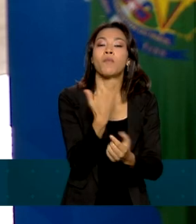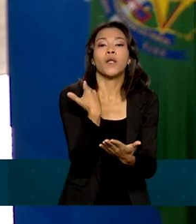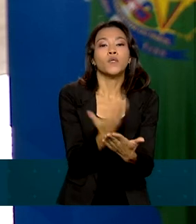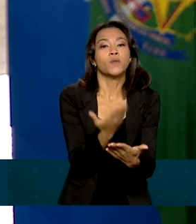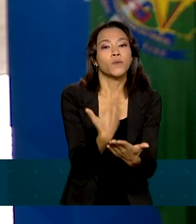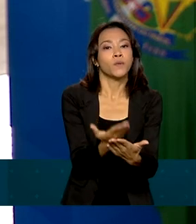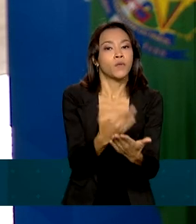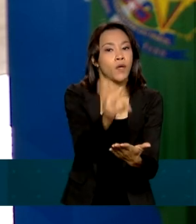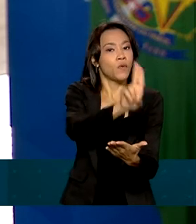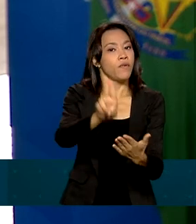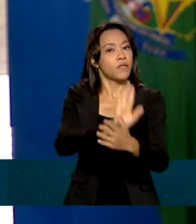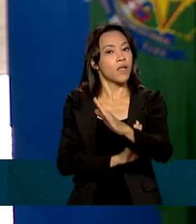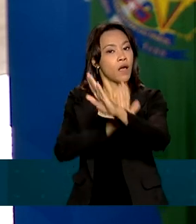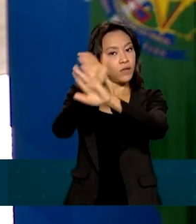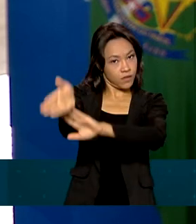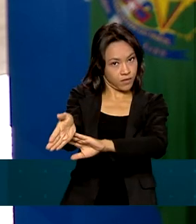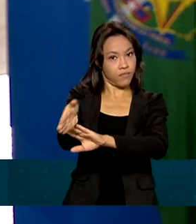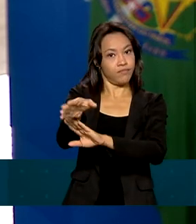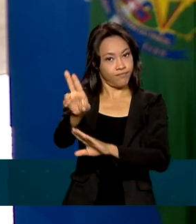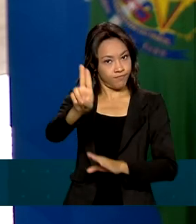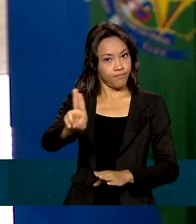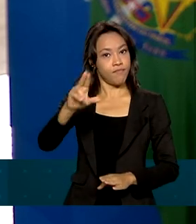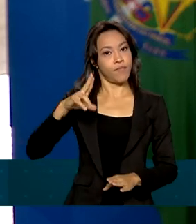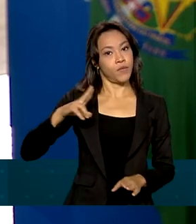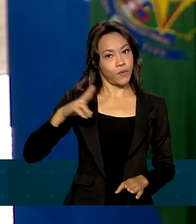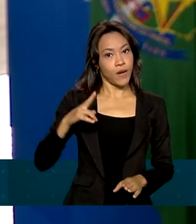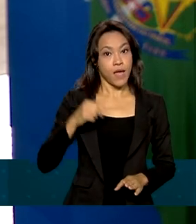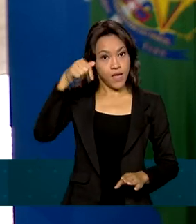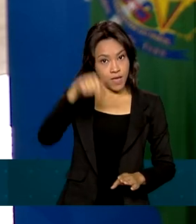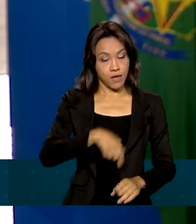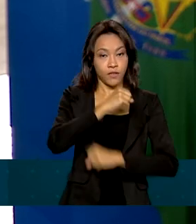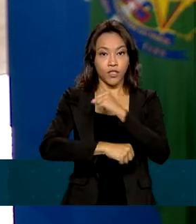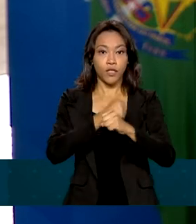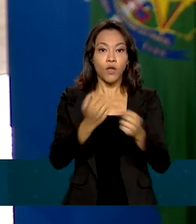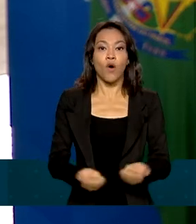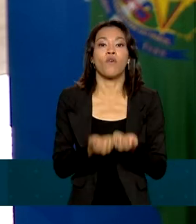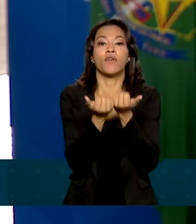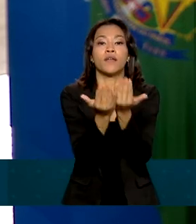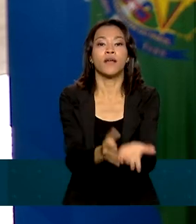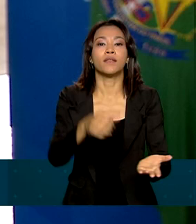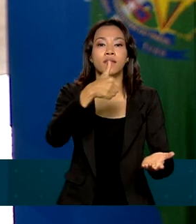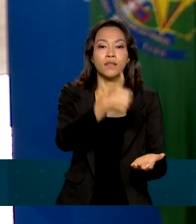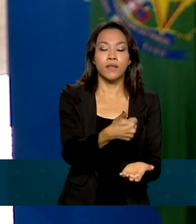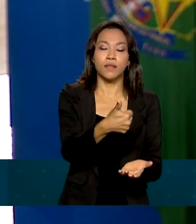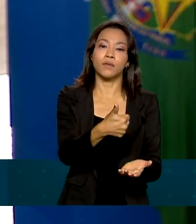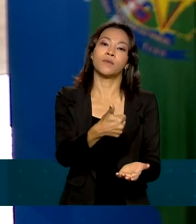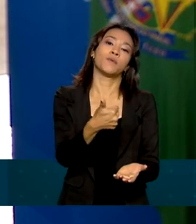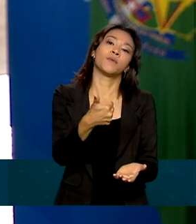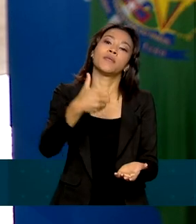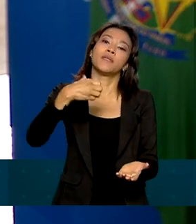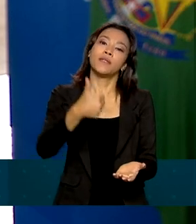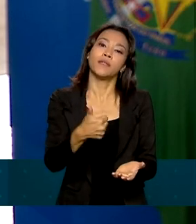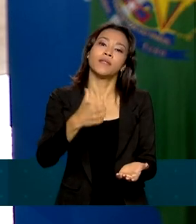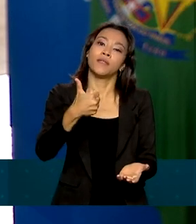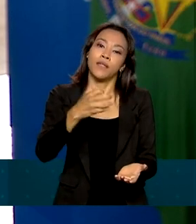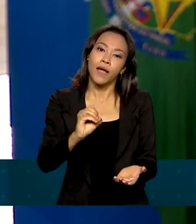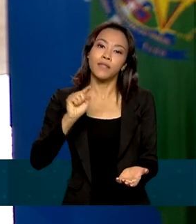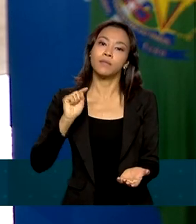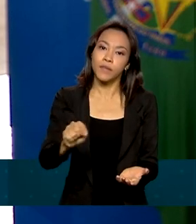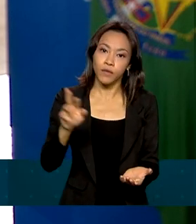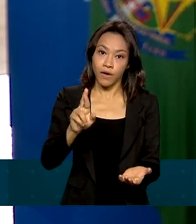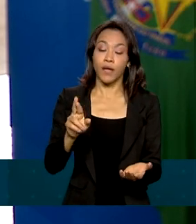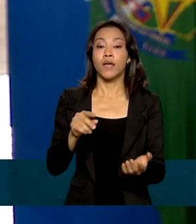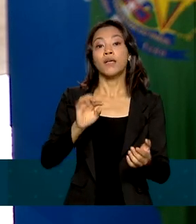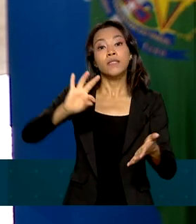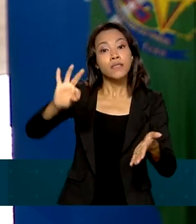superiores não gratuitos. Neste ano, serão ofertadas 110 mil vagas para o FIES. E as inscrições vão de